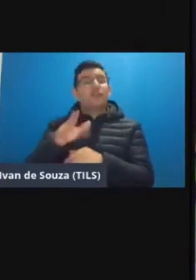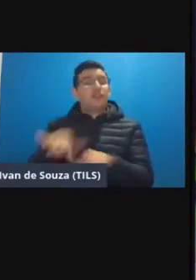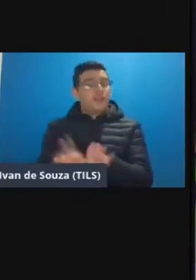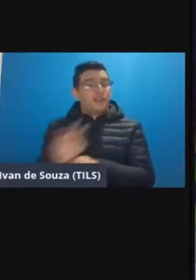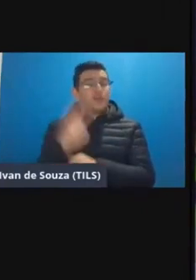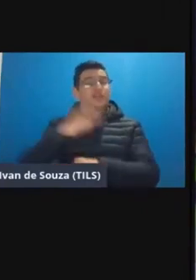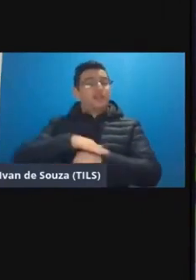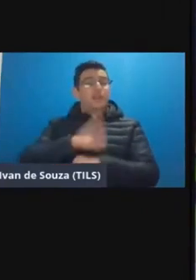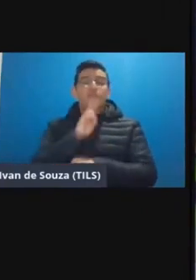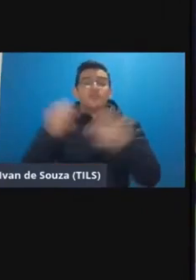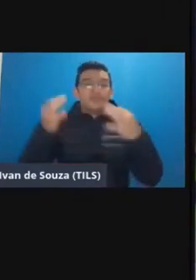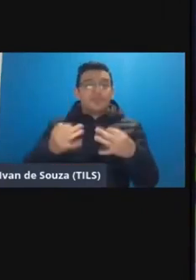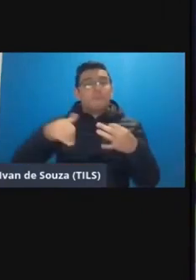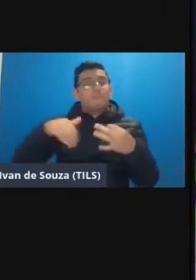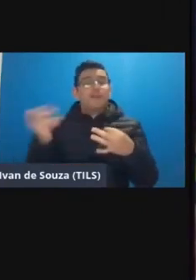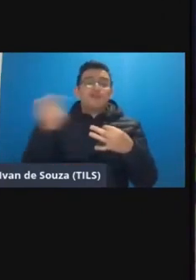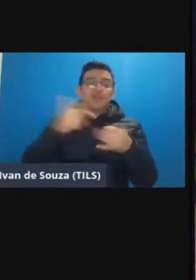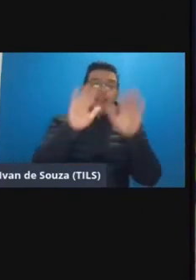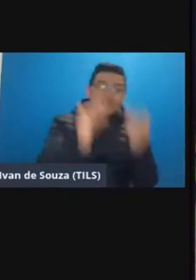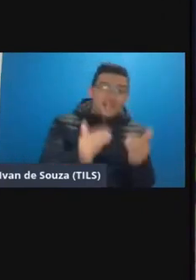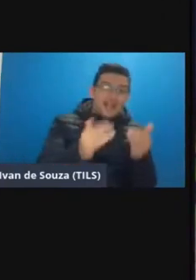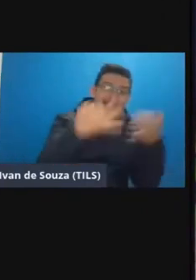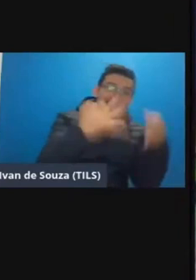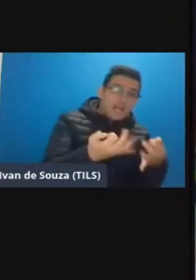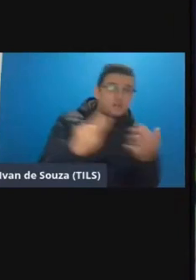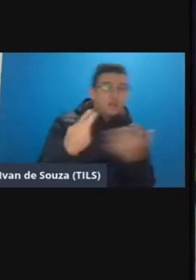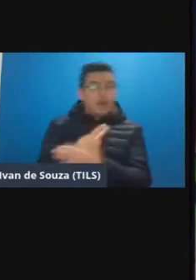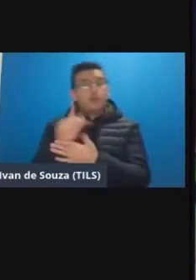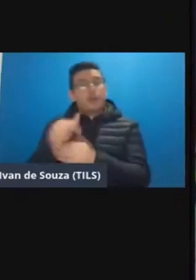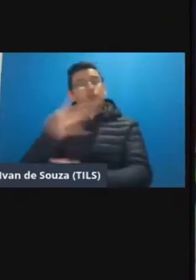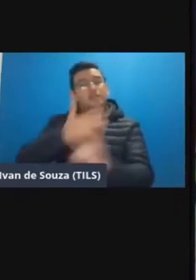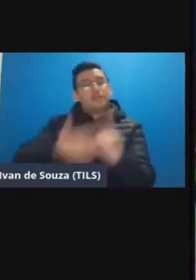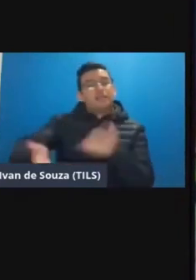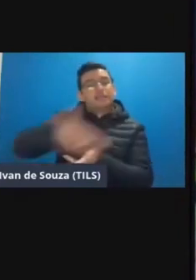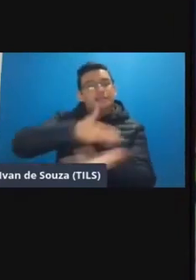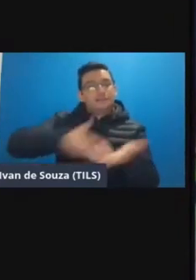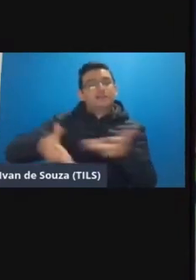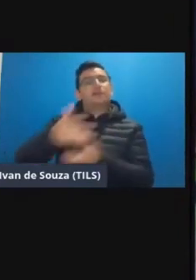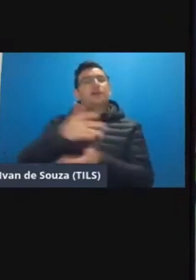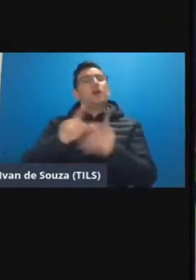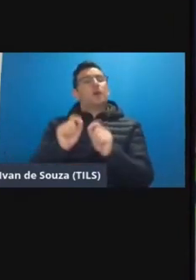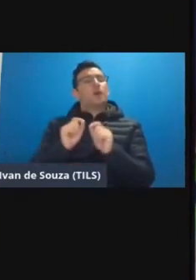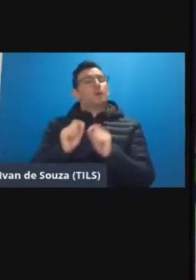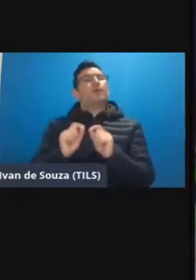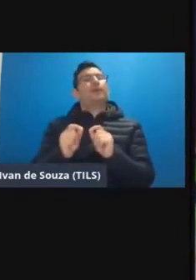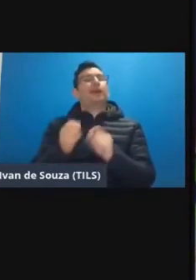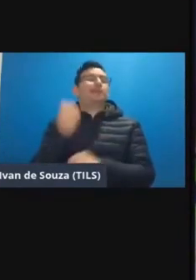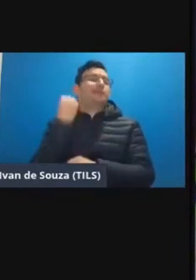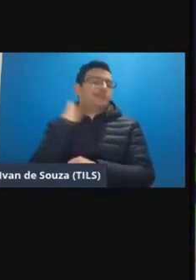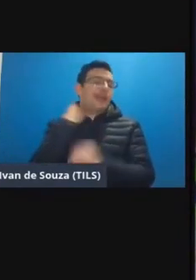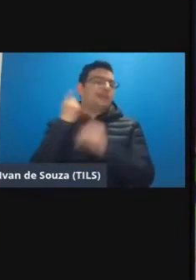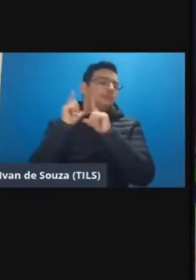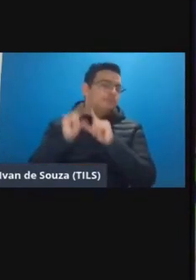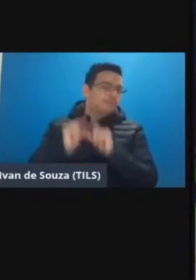resposta correta mas muito mais do que avaliar se o aluno acertou errou é a socialização ali a parte de dar uma descarregada no estresse né